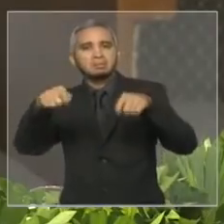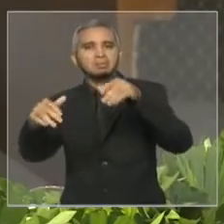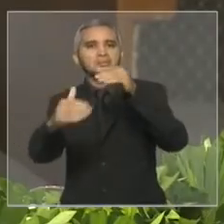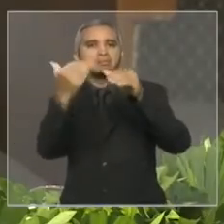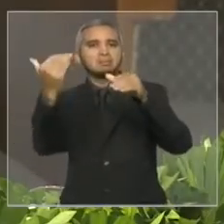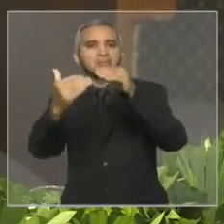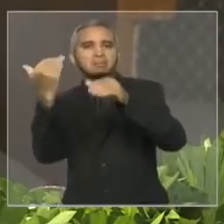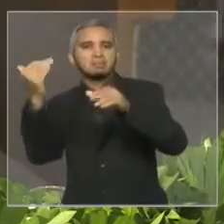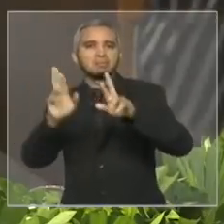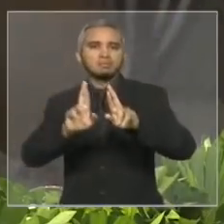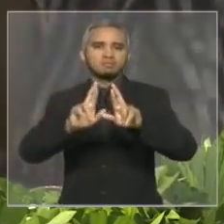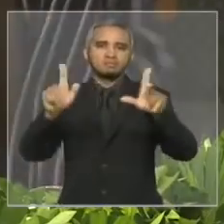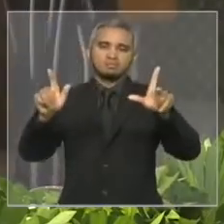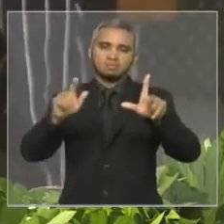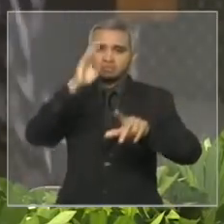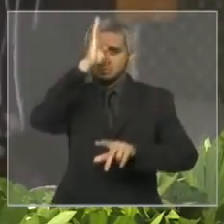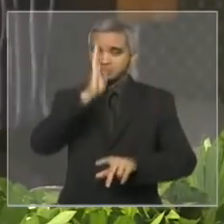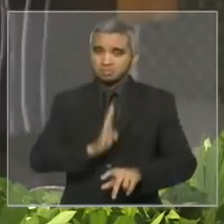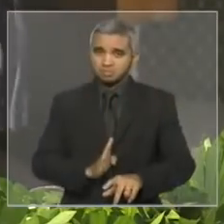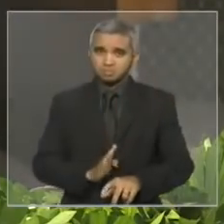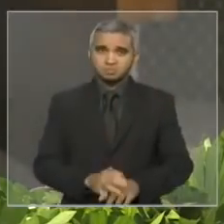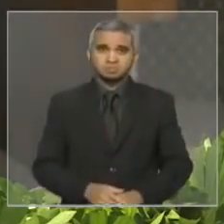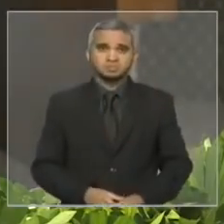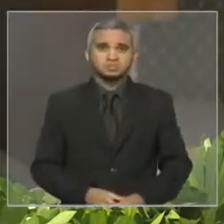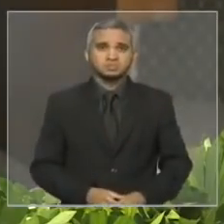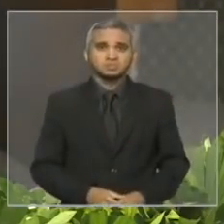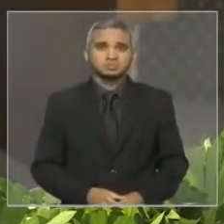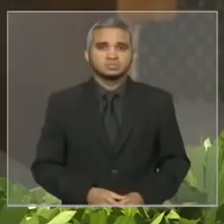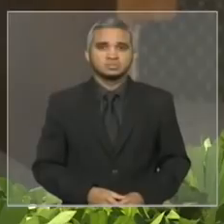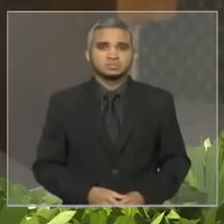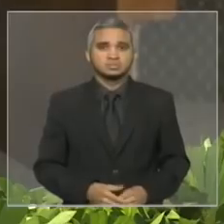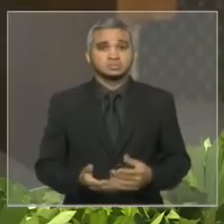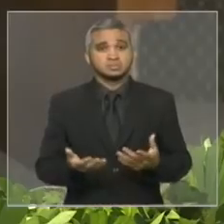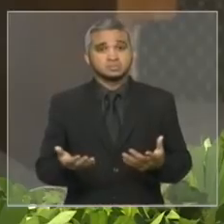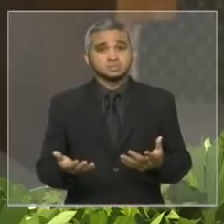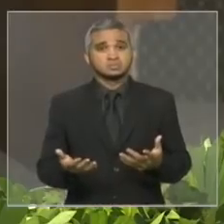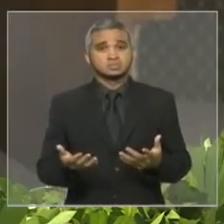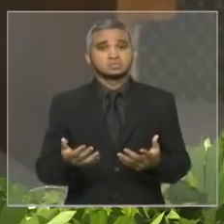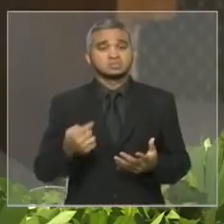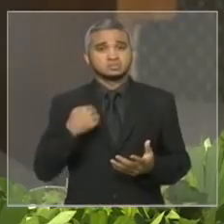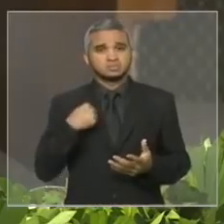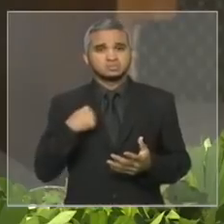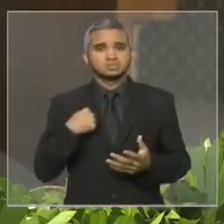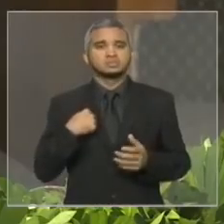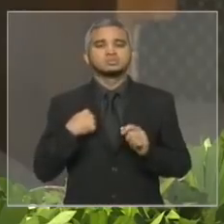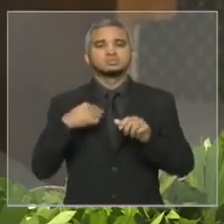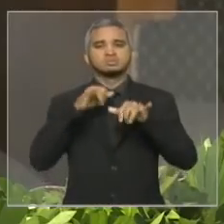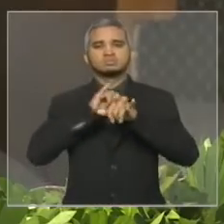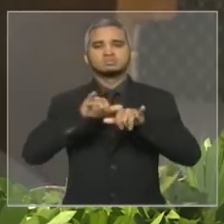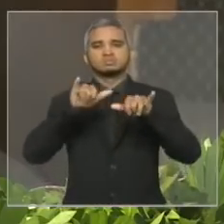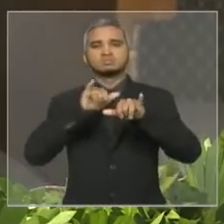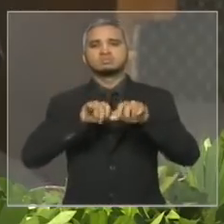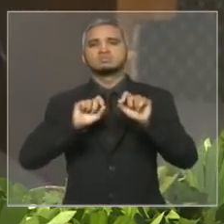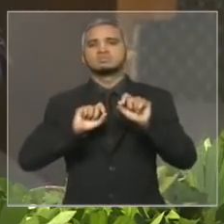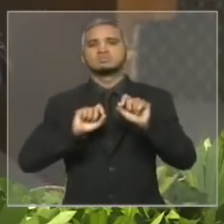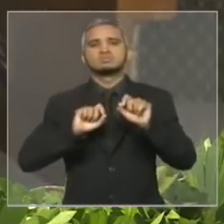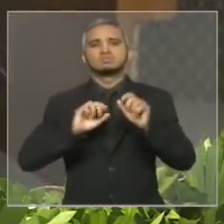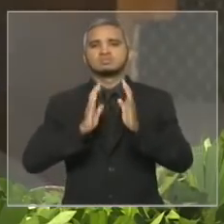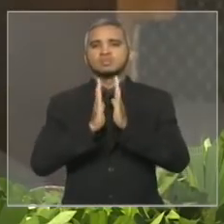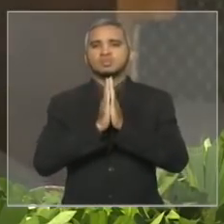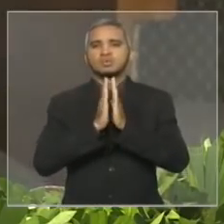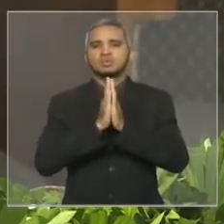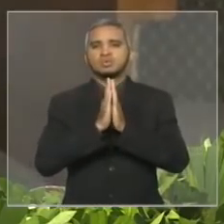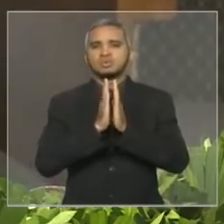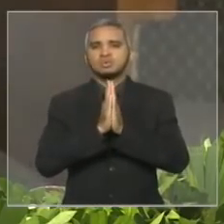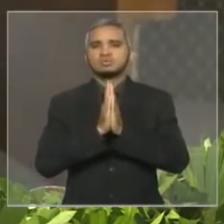faço por isso ao final dessa oração mais uma vez e sempre o chamado ao